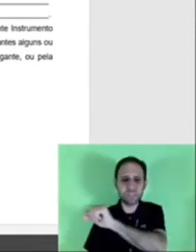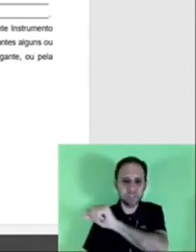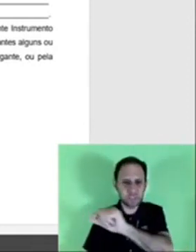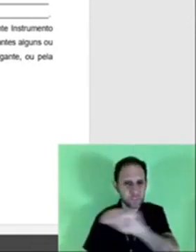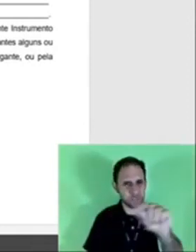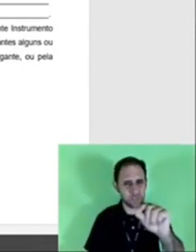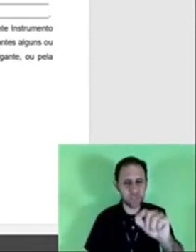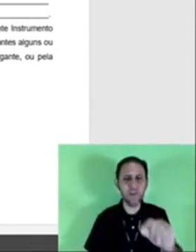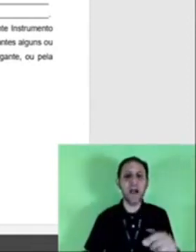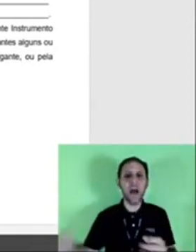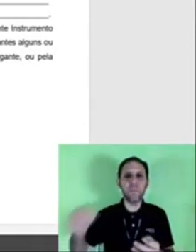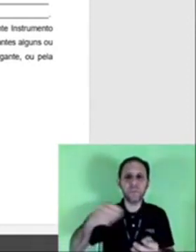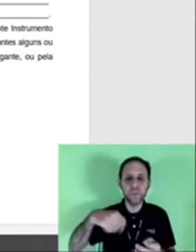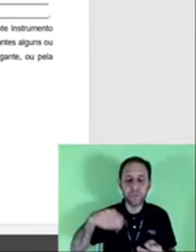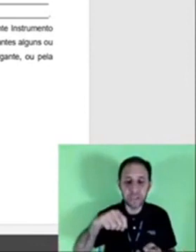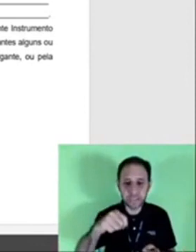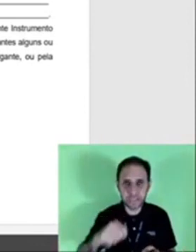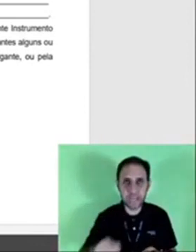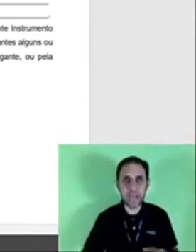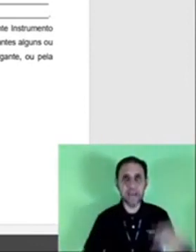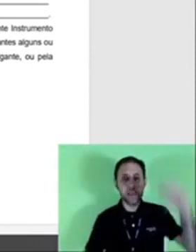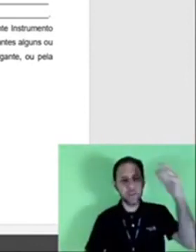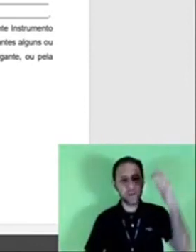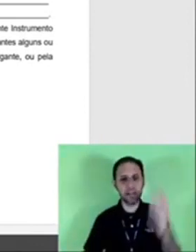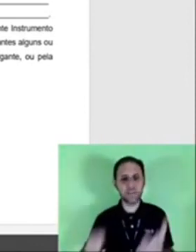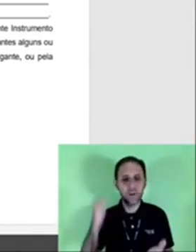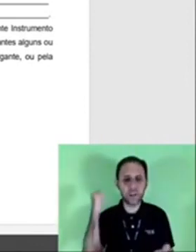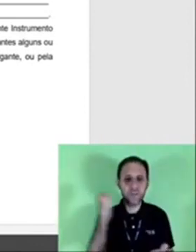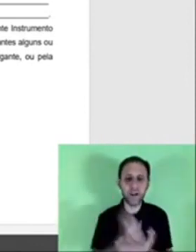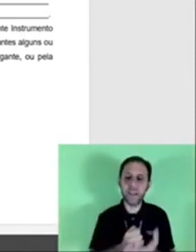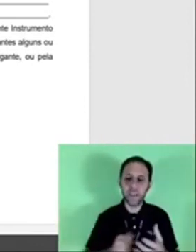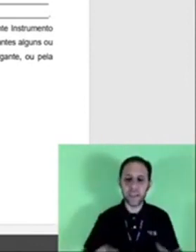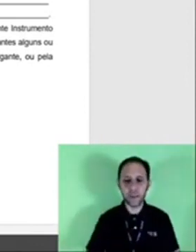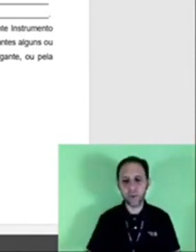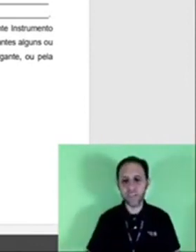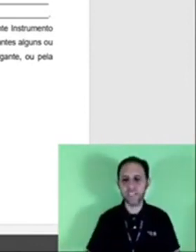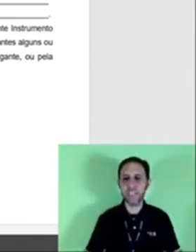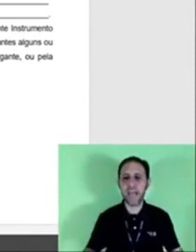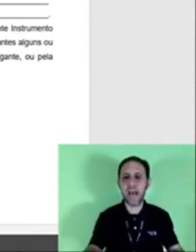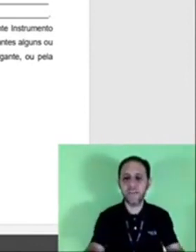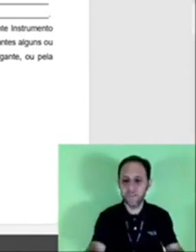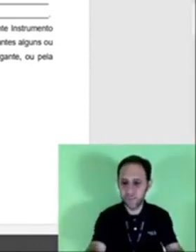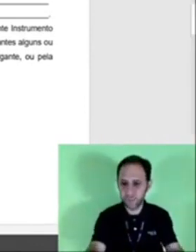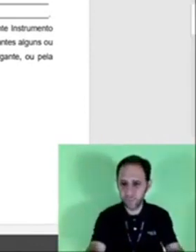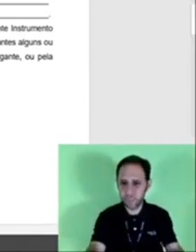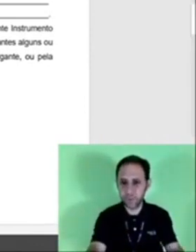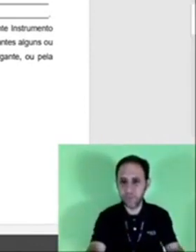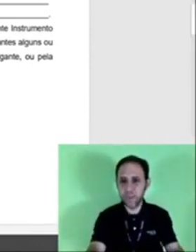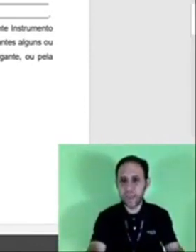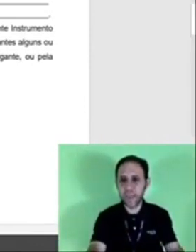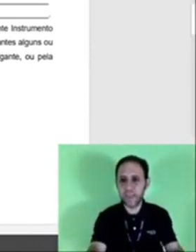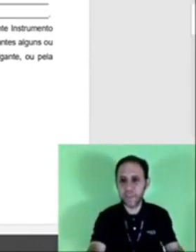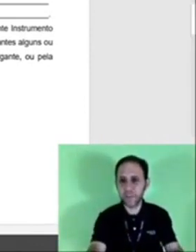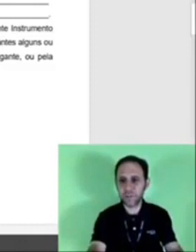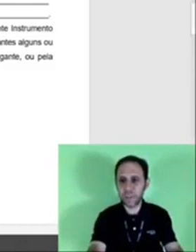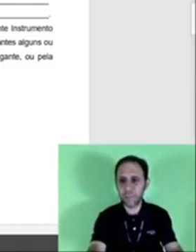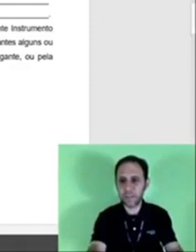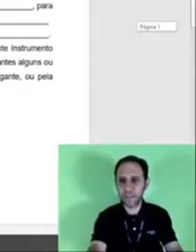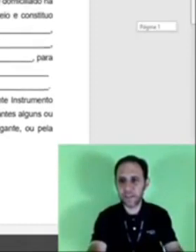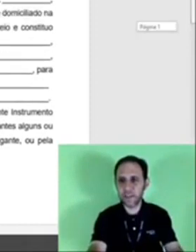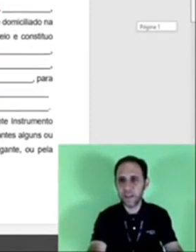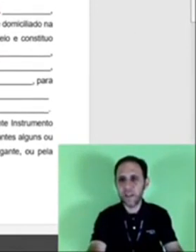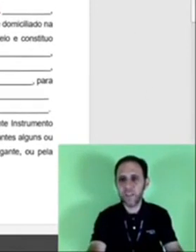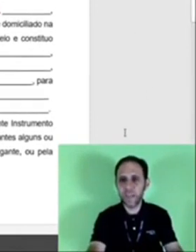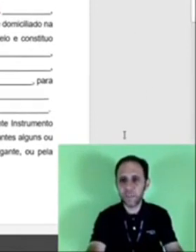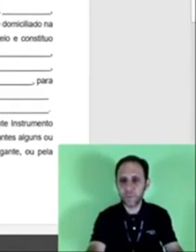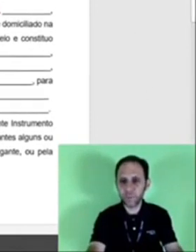é só para ter o espaçozinho, a pessoa vai assinar e o cartório vai reconhecer a firma, então é isso que é